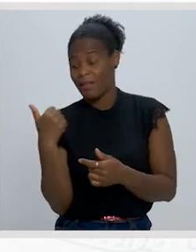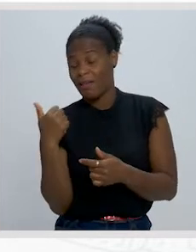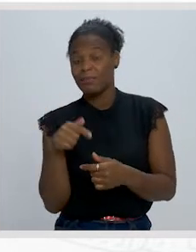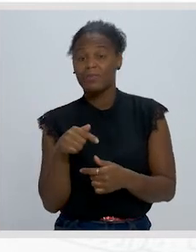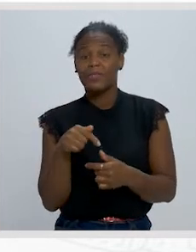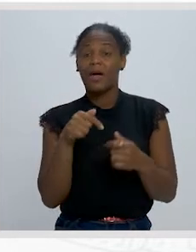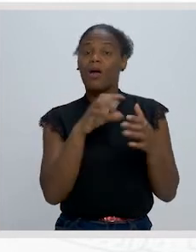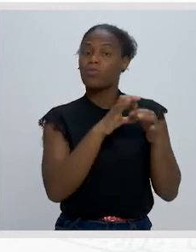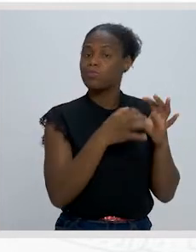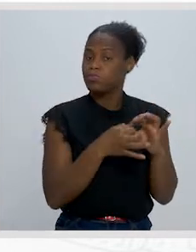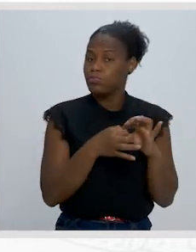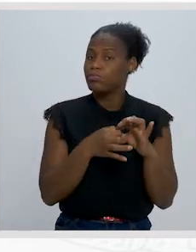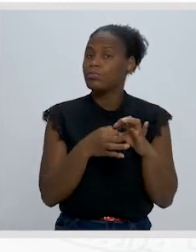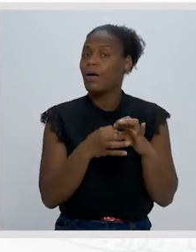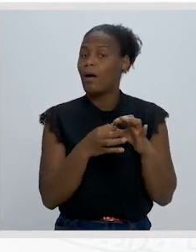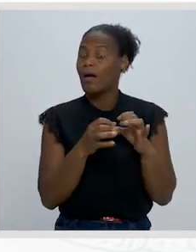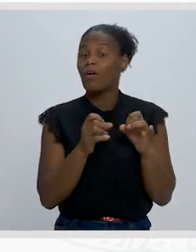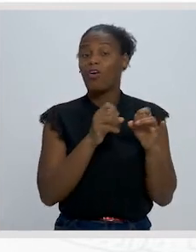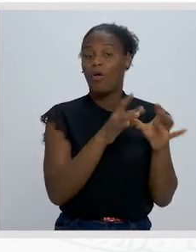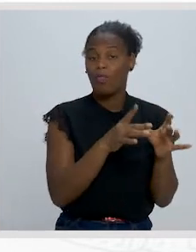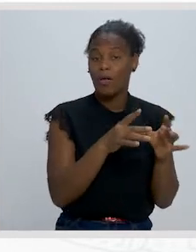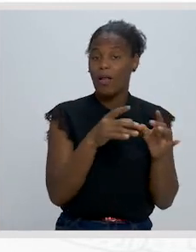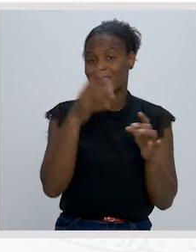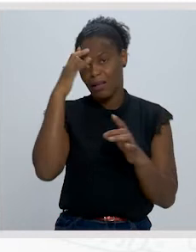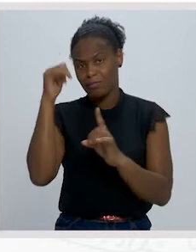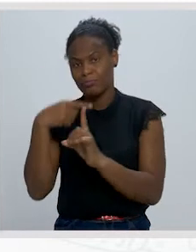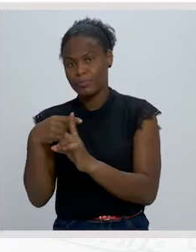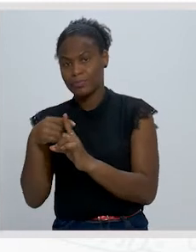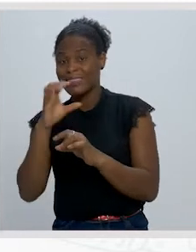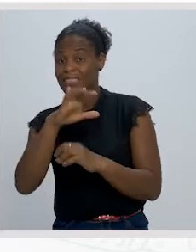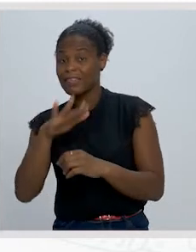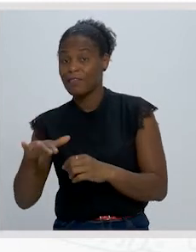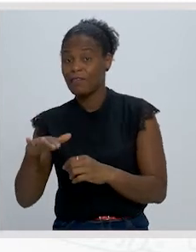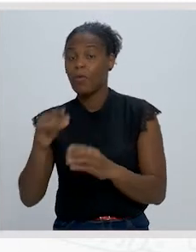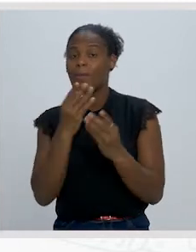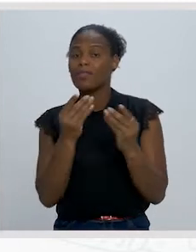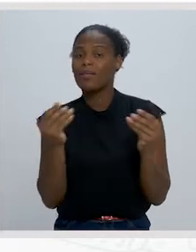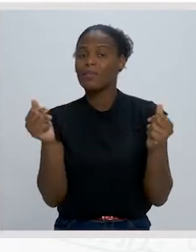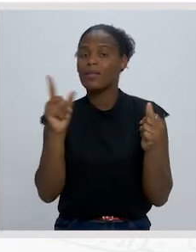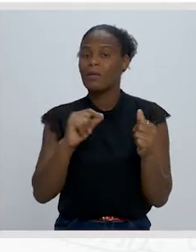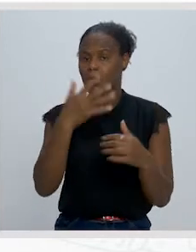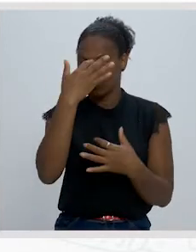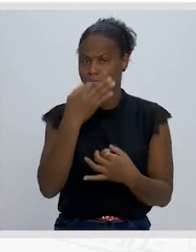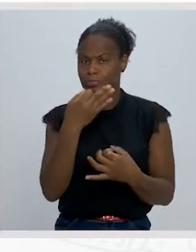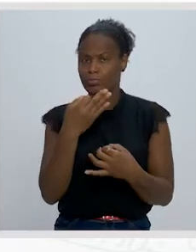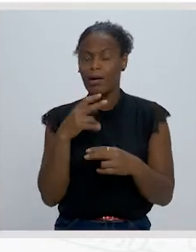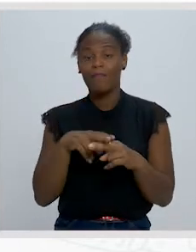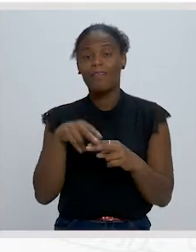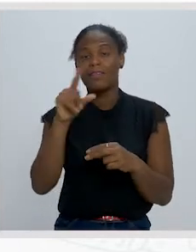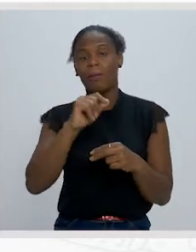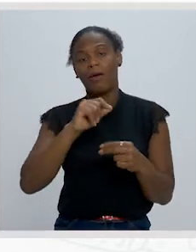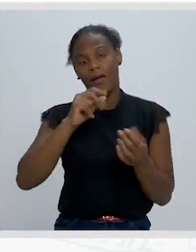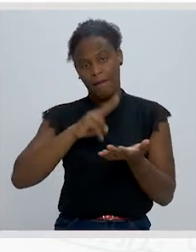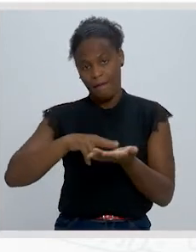É uma corrente que reage contra o positivismo científico, o materialismo, a disciplina e o realismo.